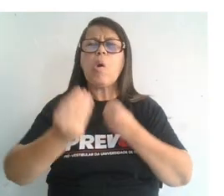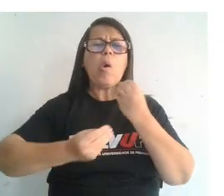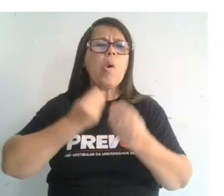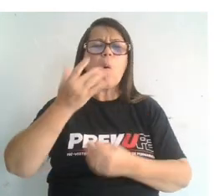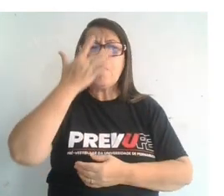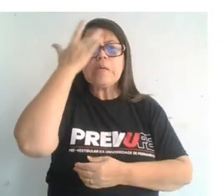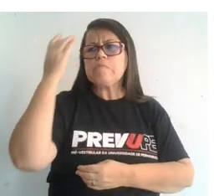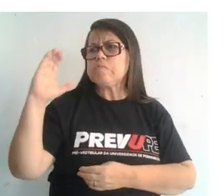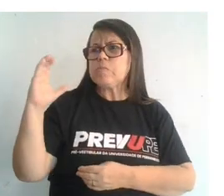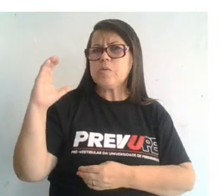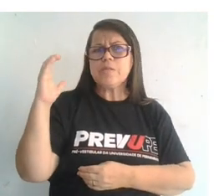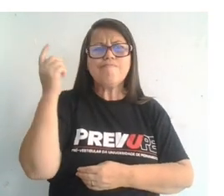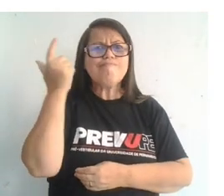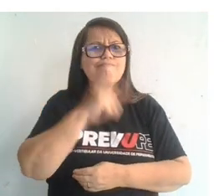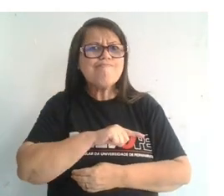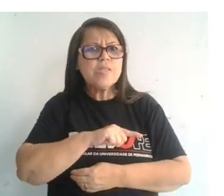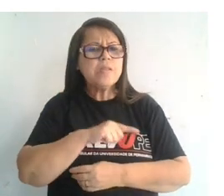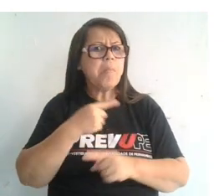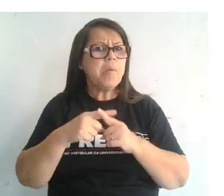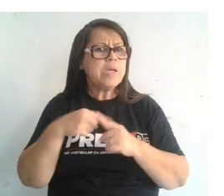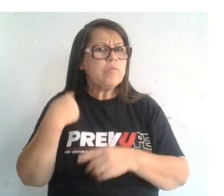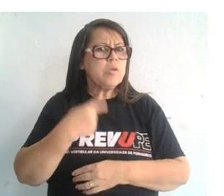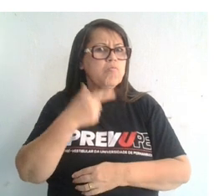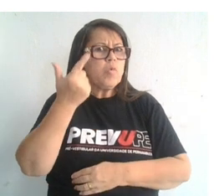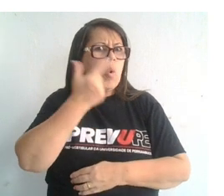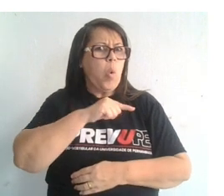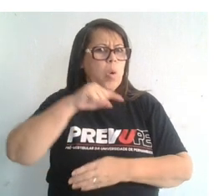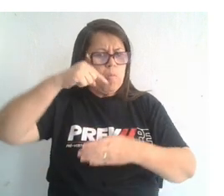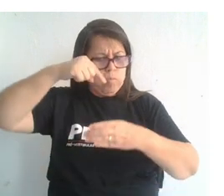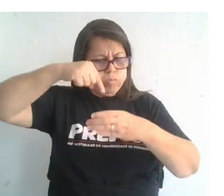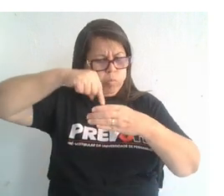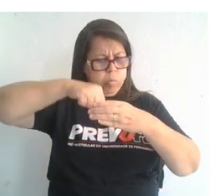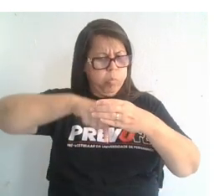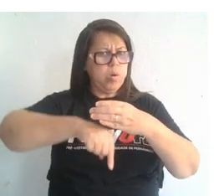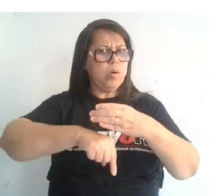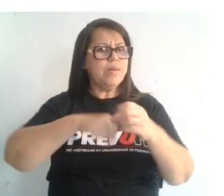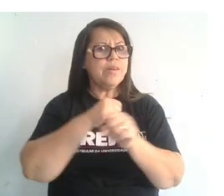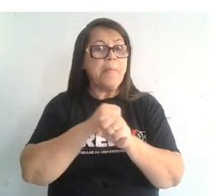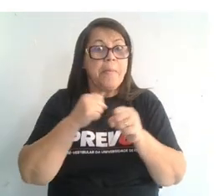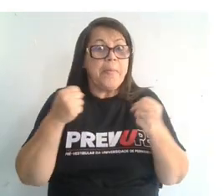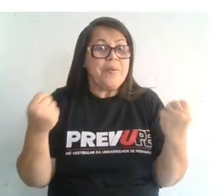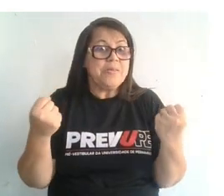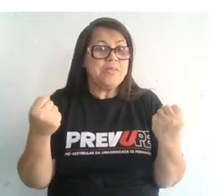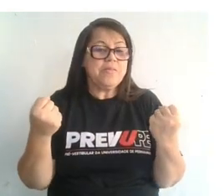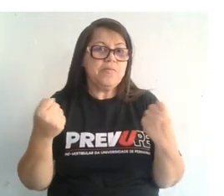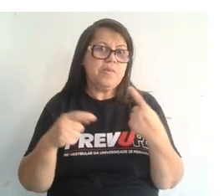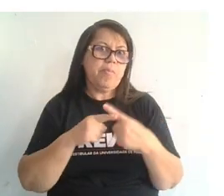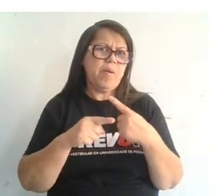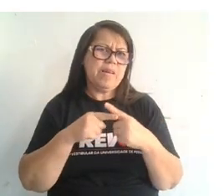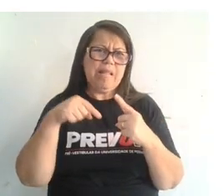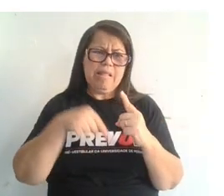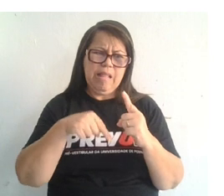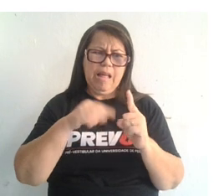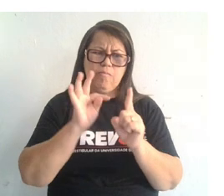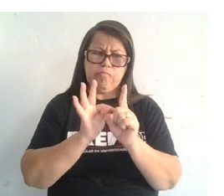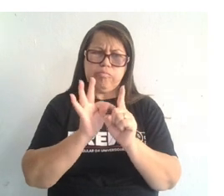chegaram a essa configuração, se nós não temos acesso direto a essa estrutura interna da Terra. Já que as condições